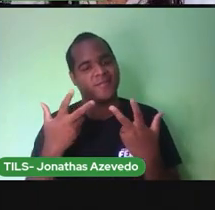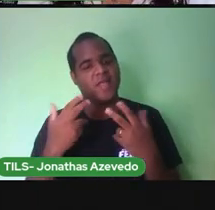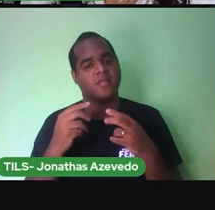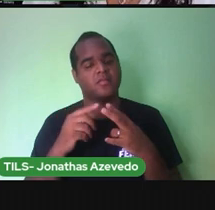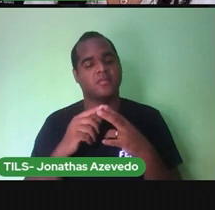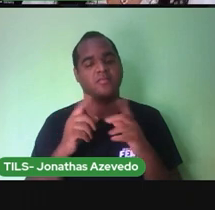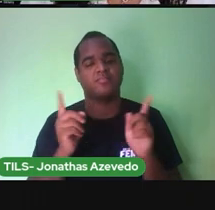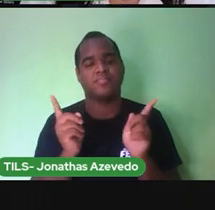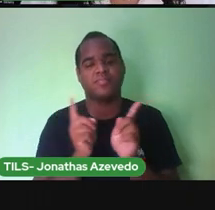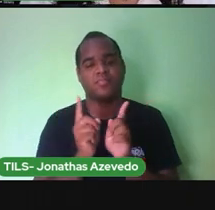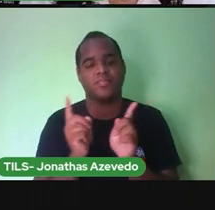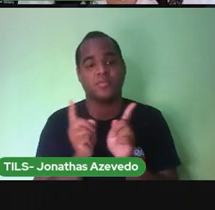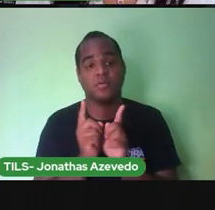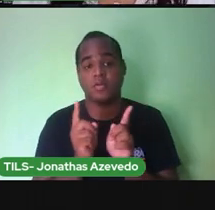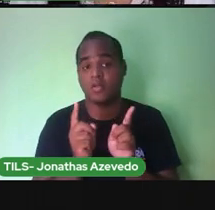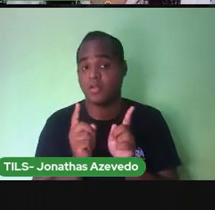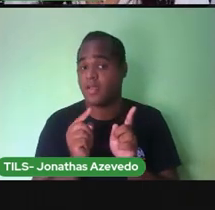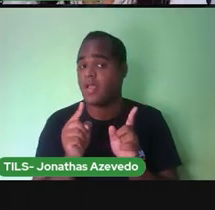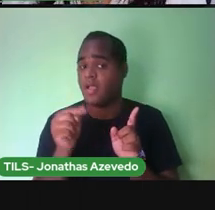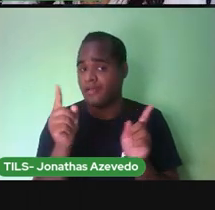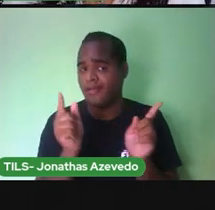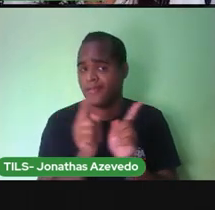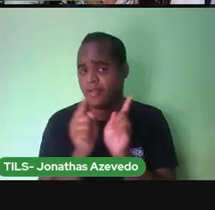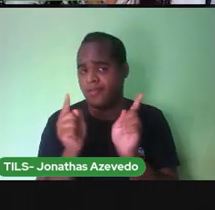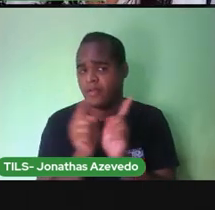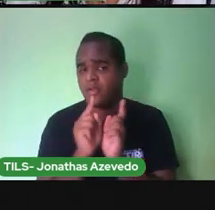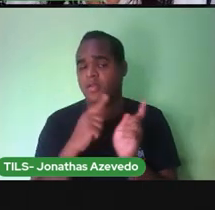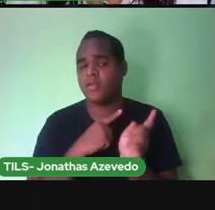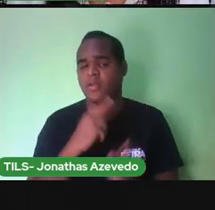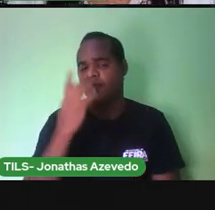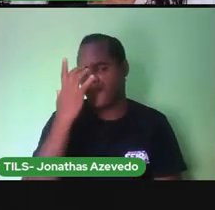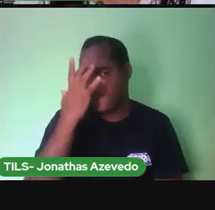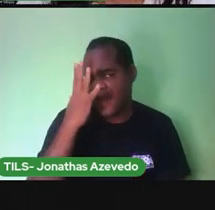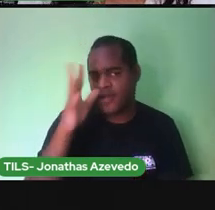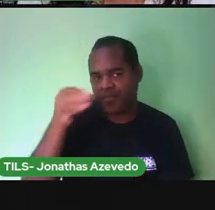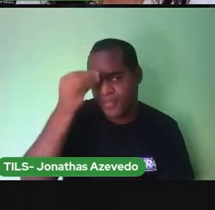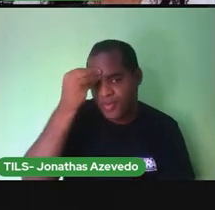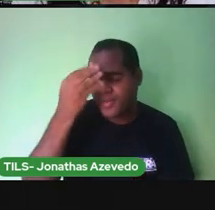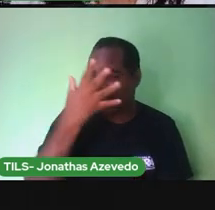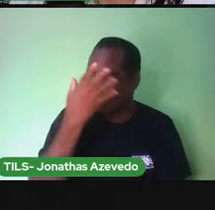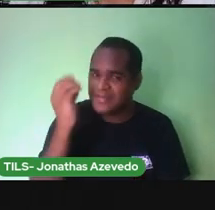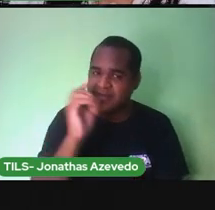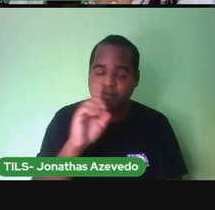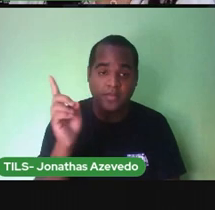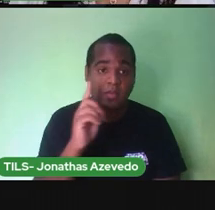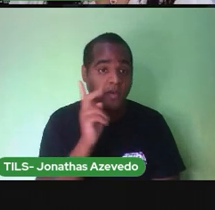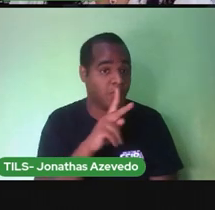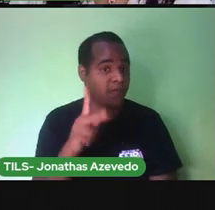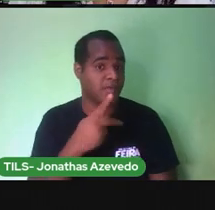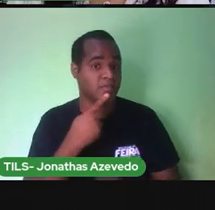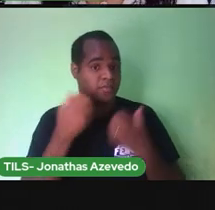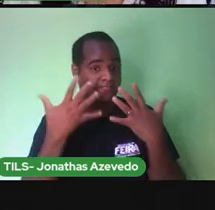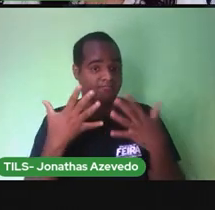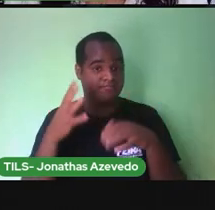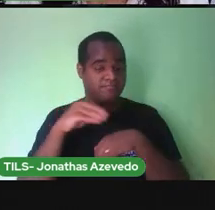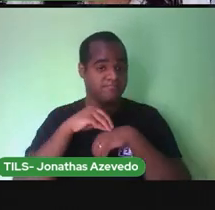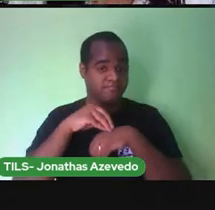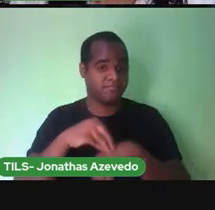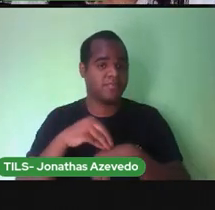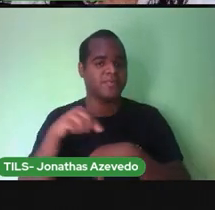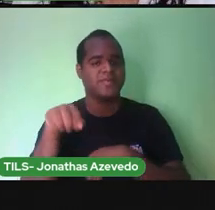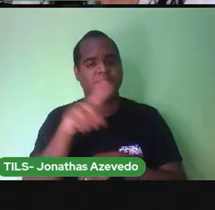E por elas serem pequenininhas E serem fáceis de decorar Por isso que a Pró está trazendo essas